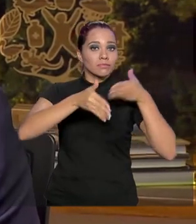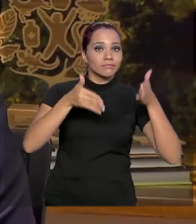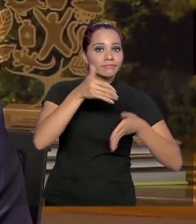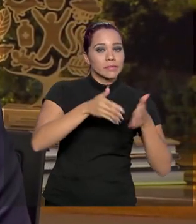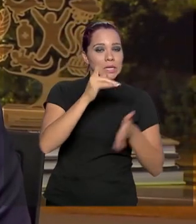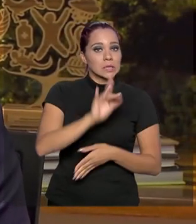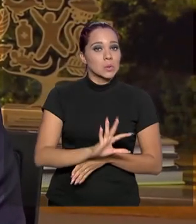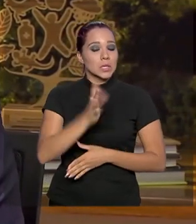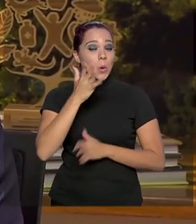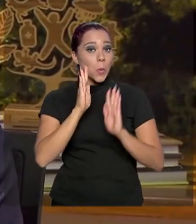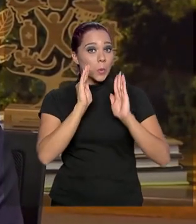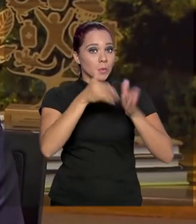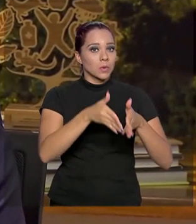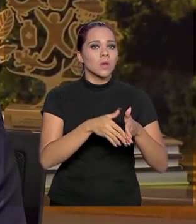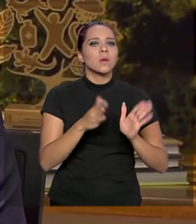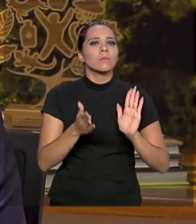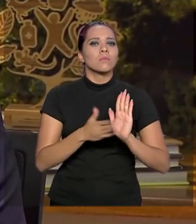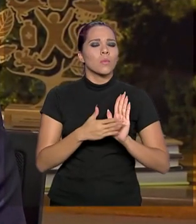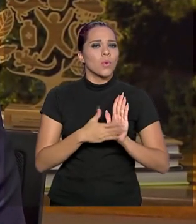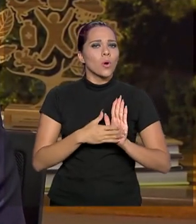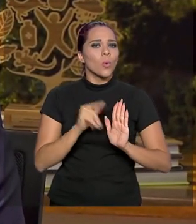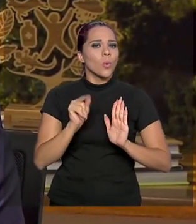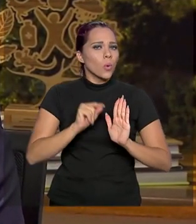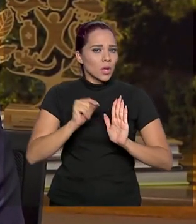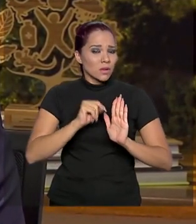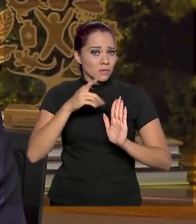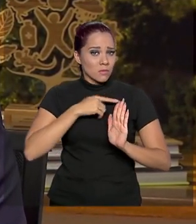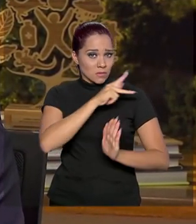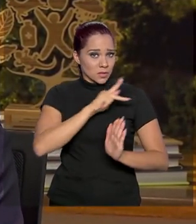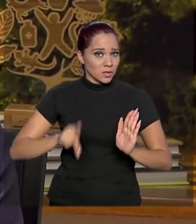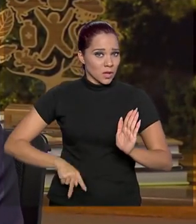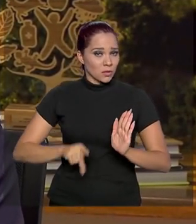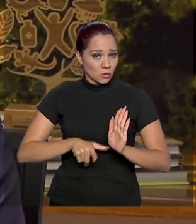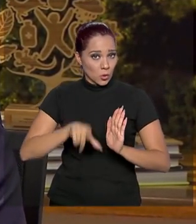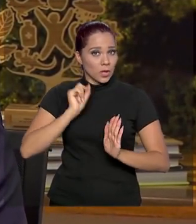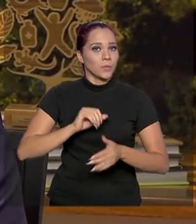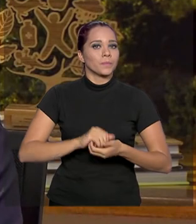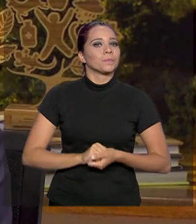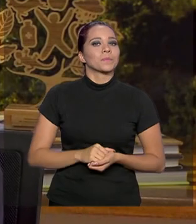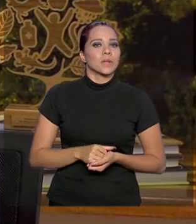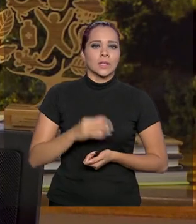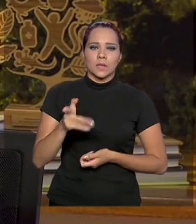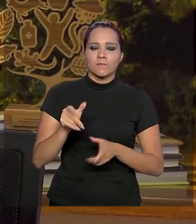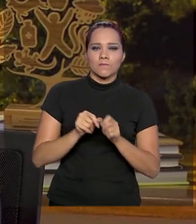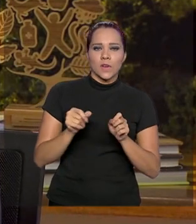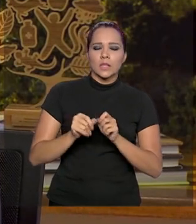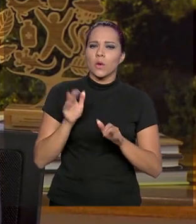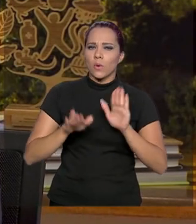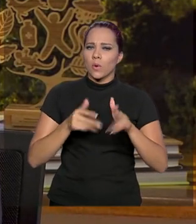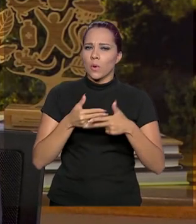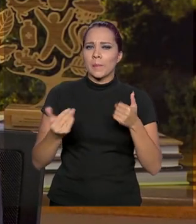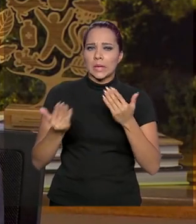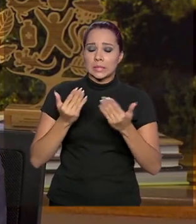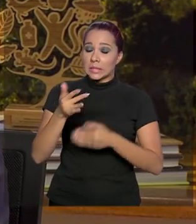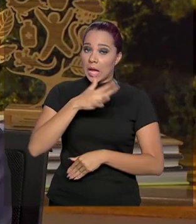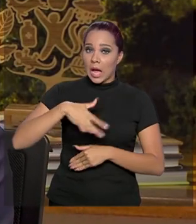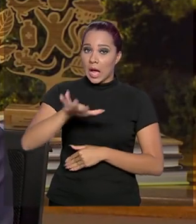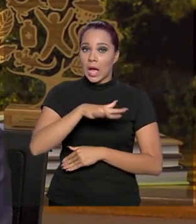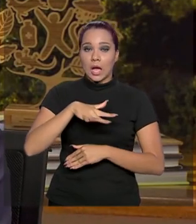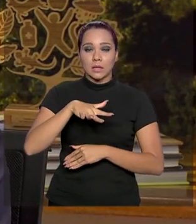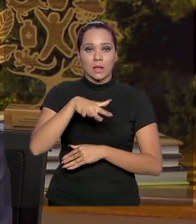específicas. Qual é a proposta agora determinada pelo presidente? Que se faça algo análogo a isso na área ambiental.